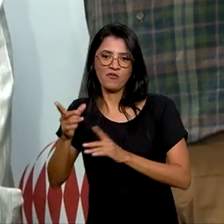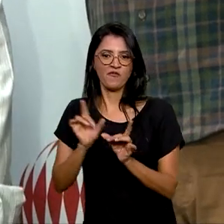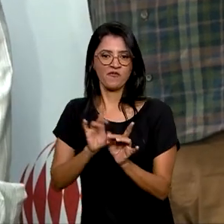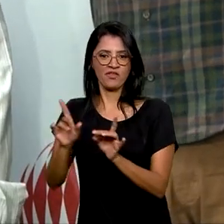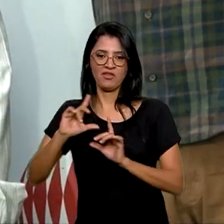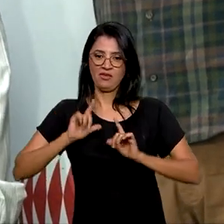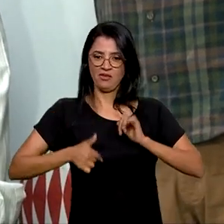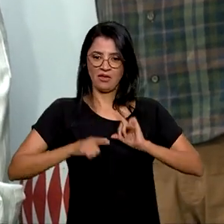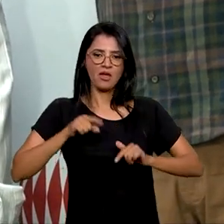É mais uma conquista.